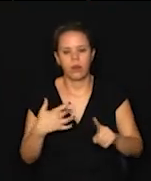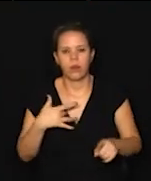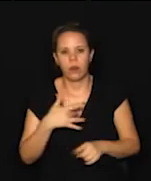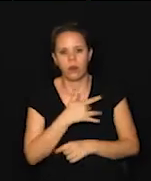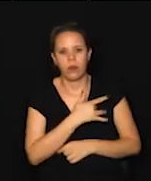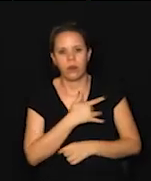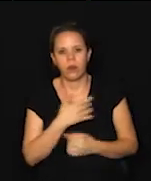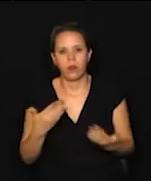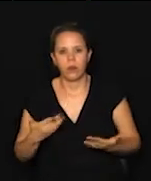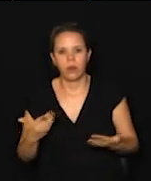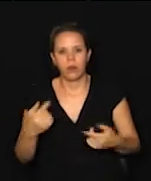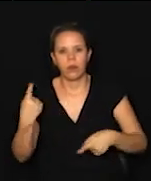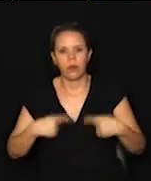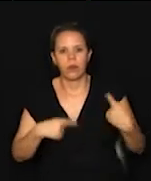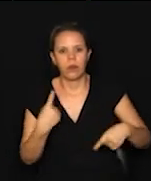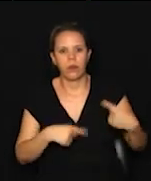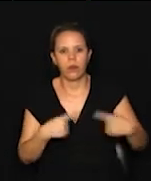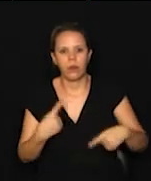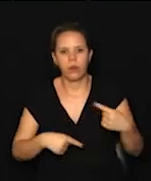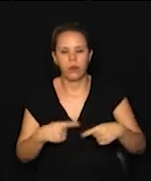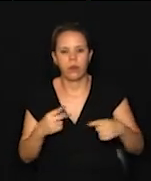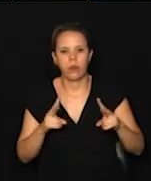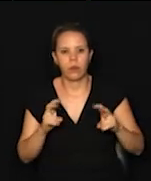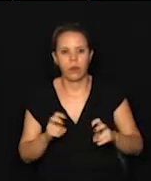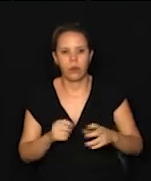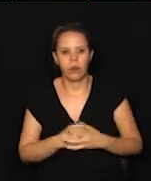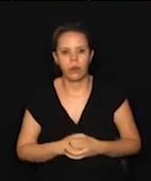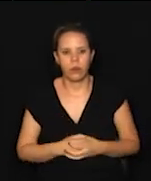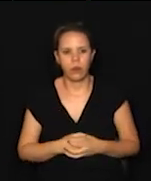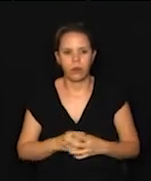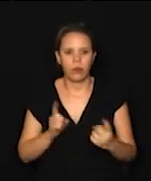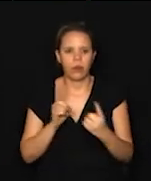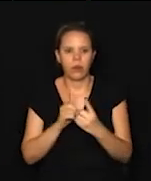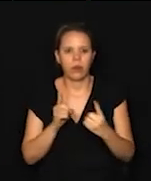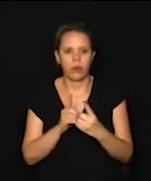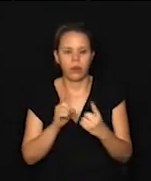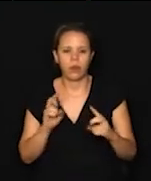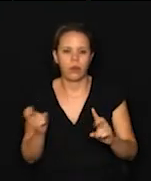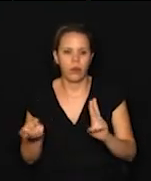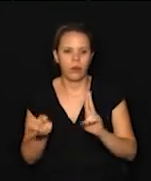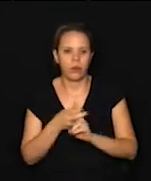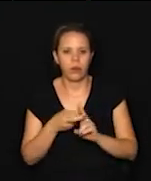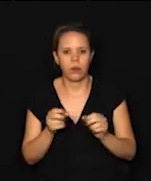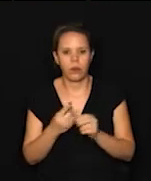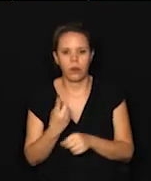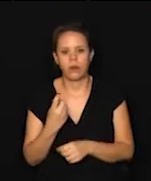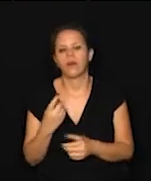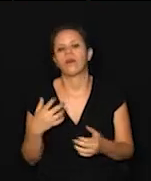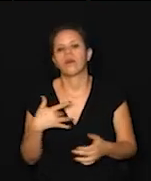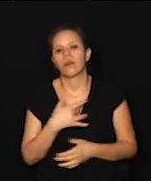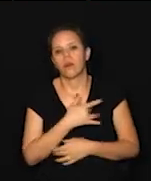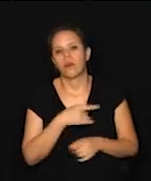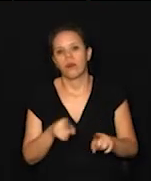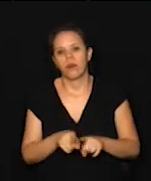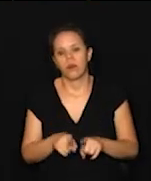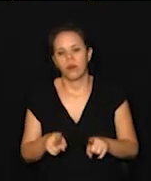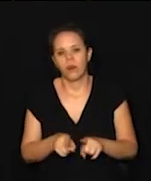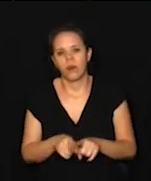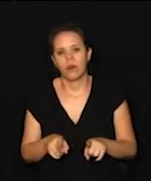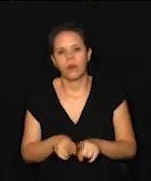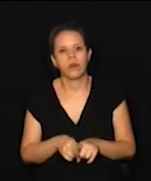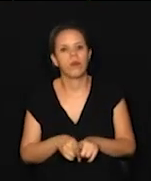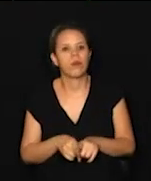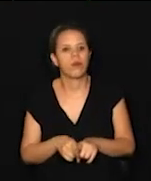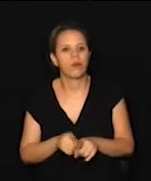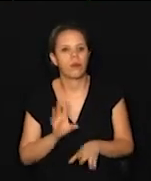que hoje vai discutir questões relacionadas ao atendimento do SUS, o Sistema Único de Saúde e também as ações